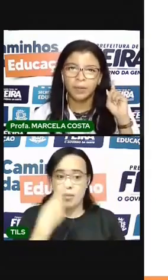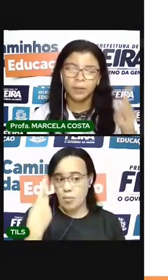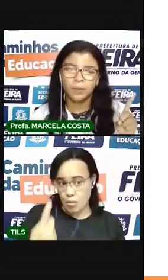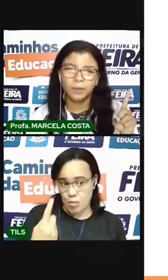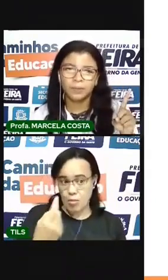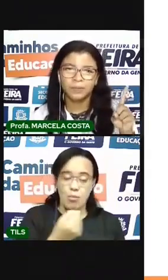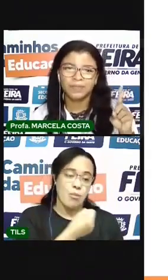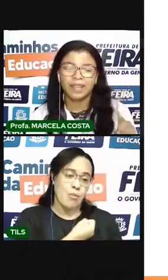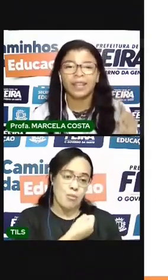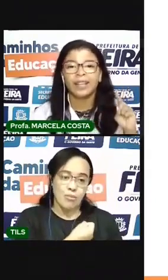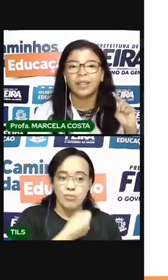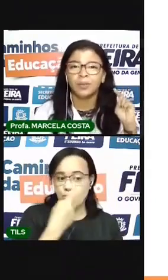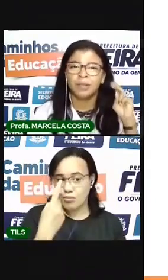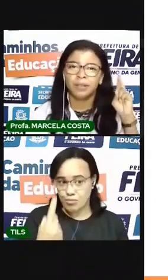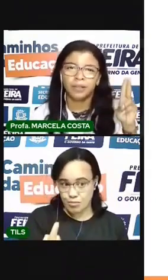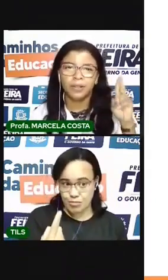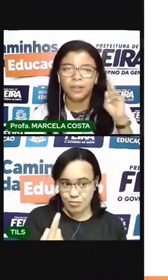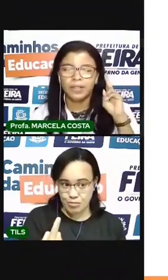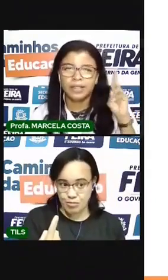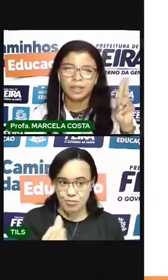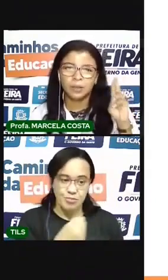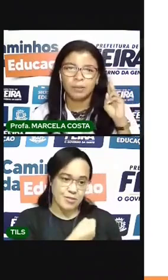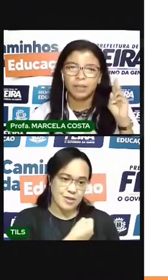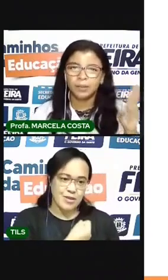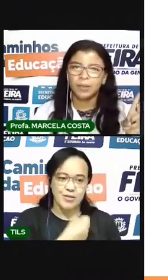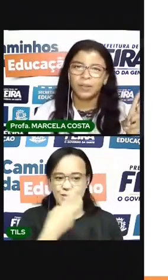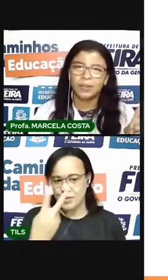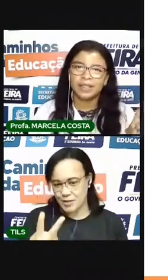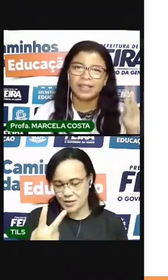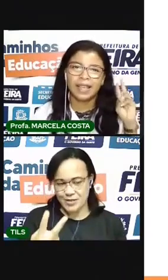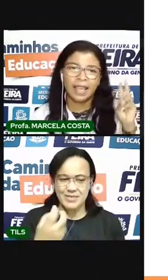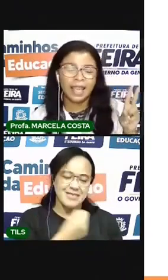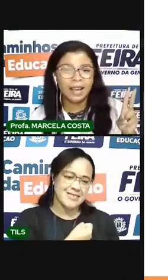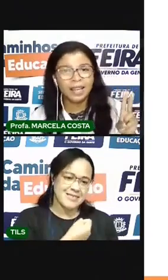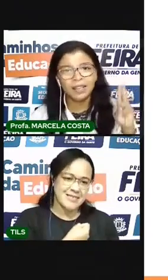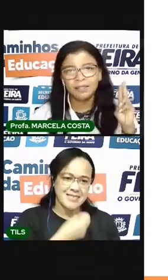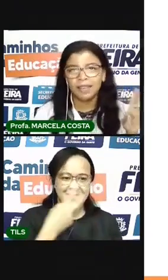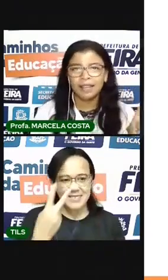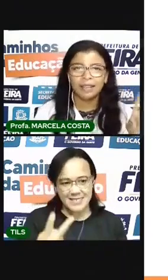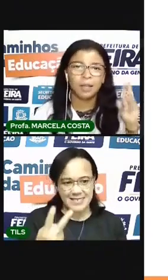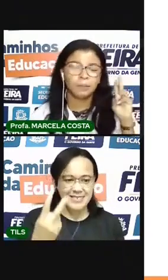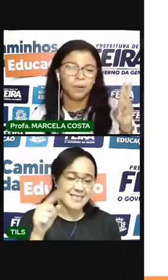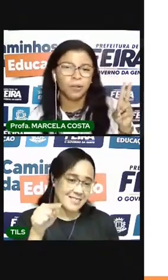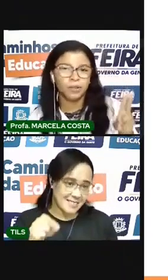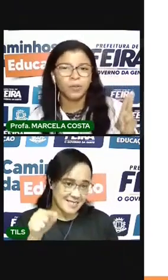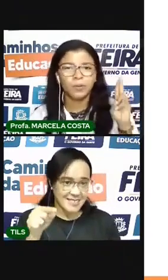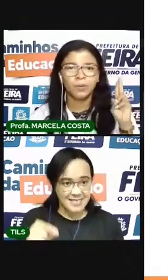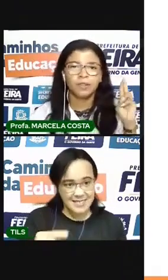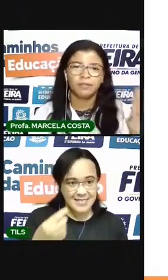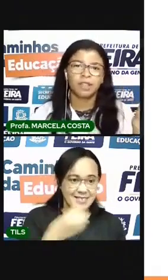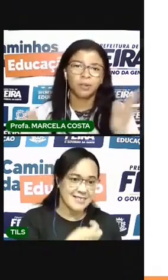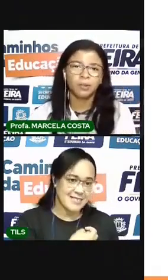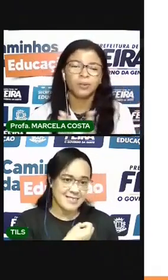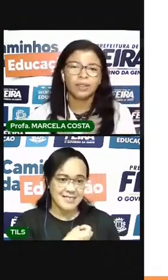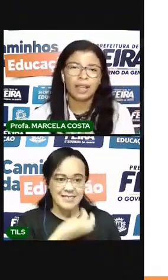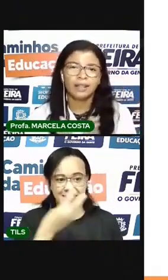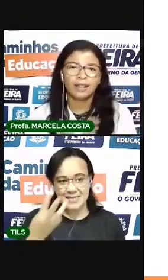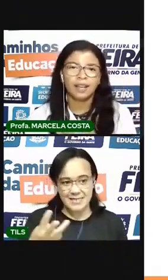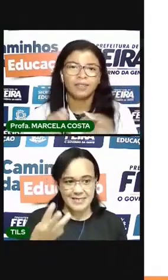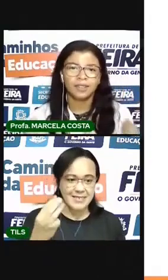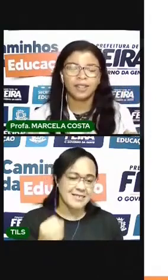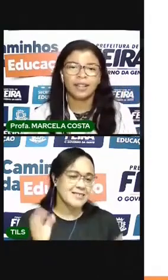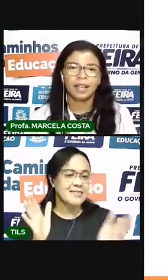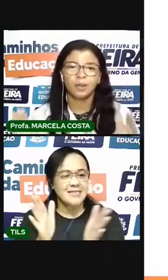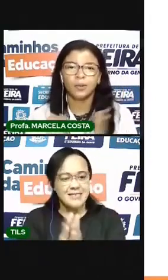Número 1. Número 1. Número 2. Ele vem depois do 1. Faz tum tum